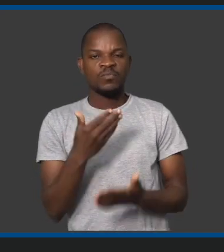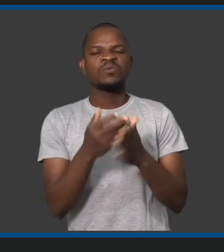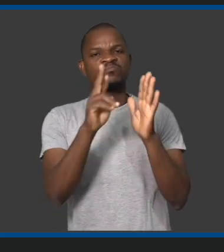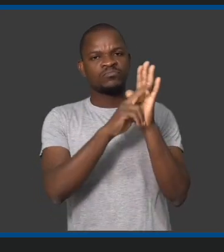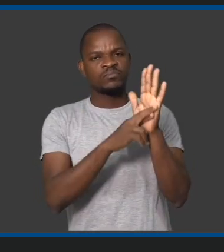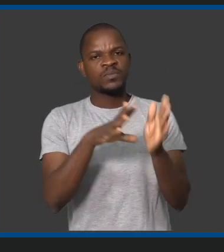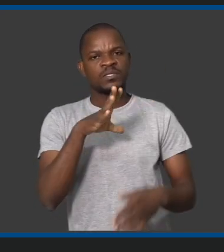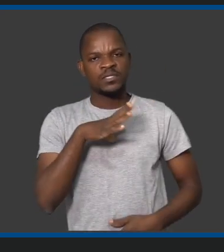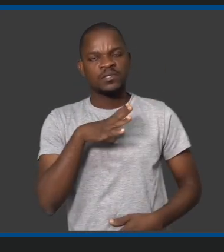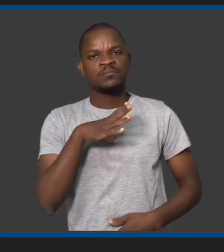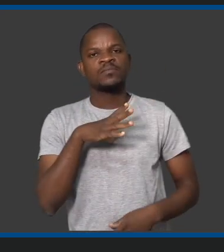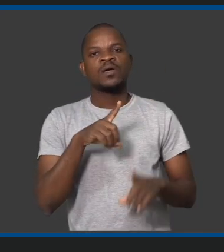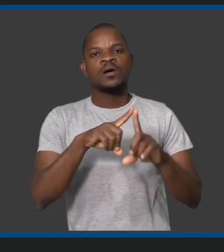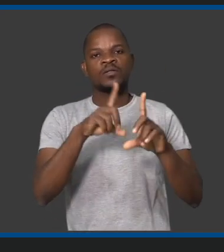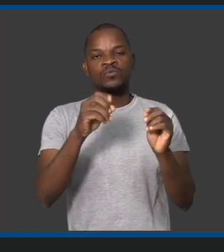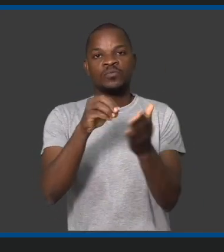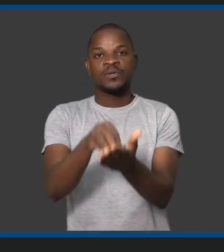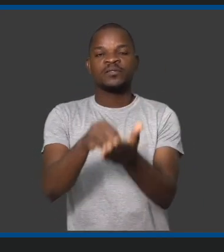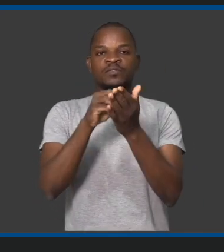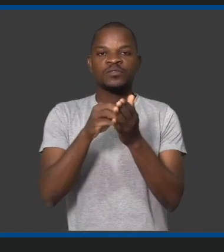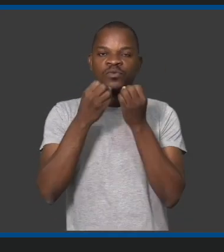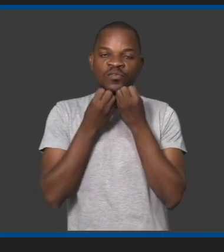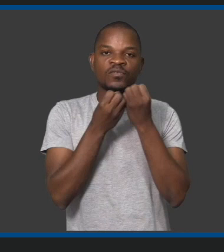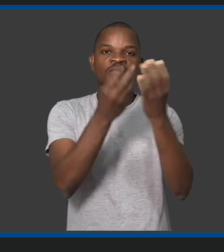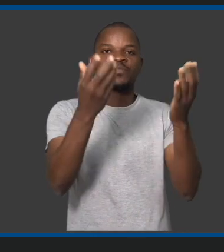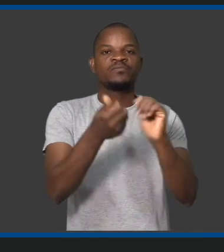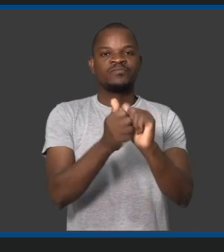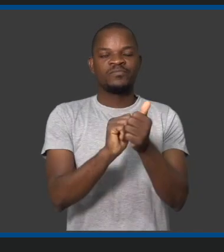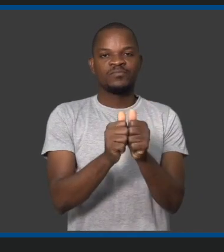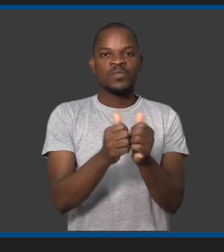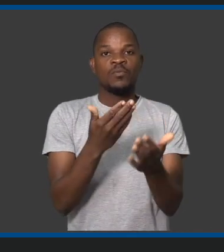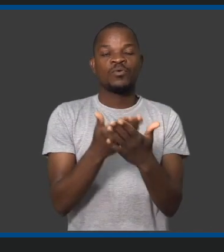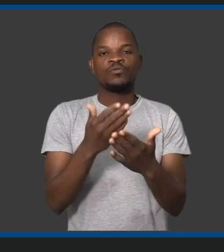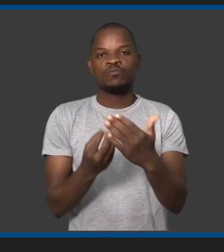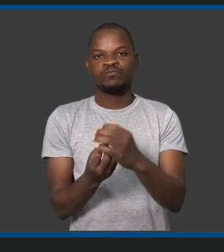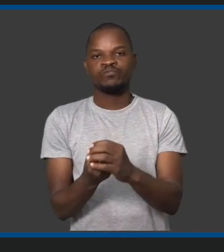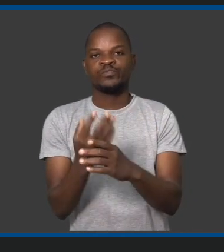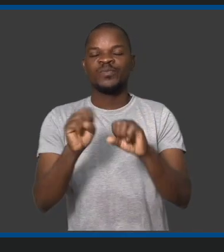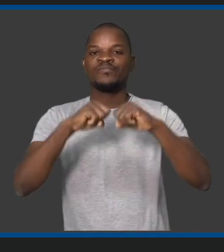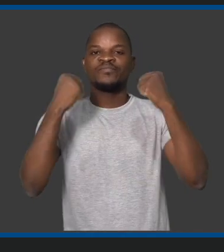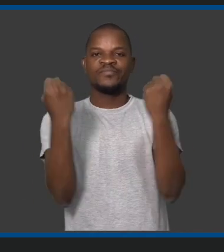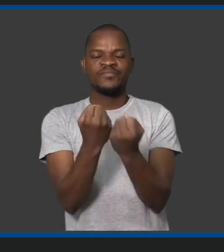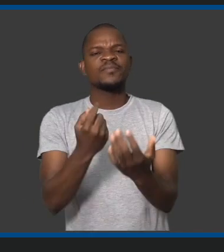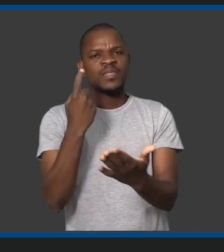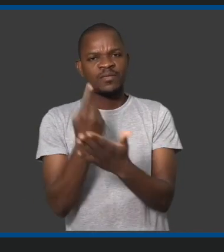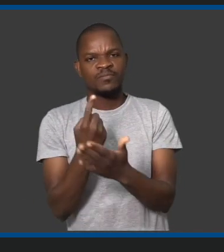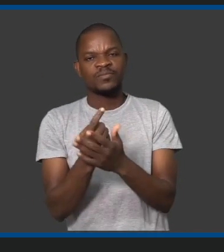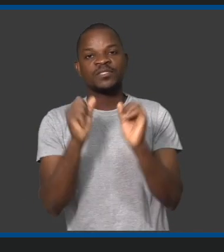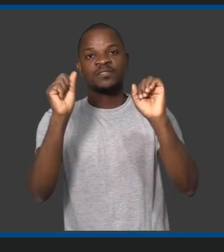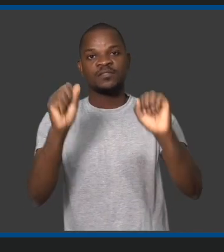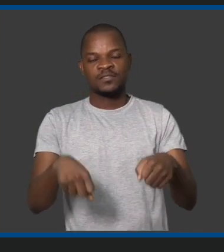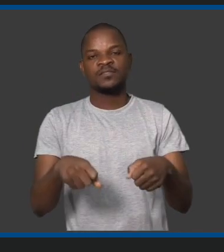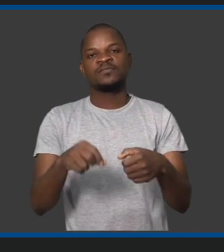há regras para o acesso a esta informação desportiva e então com a criação desta associação entendemos que devemos